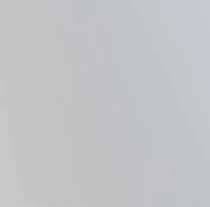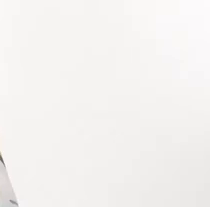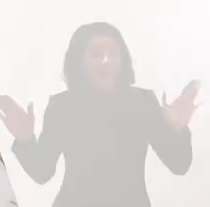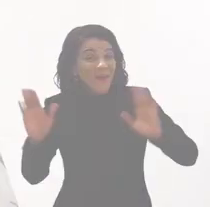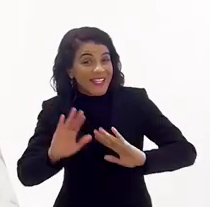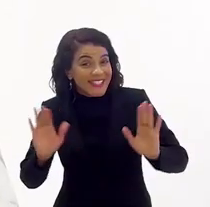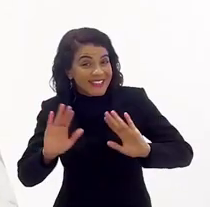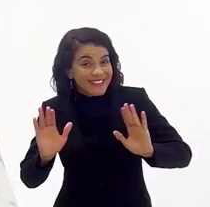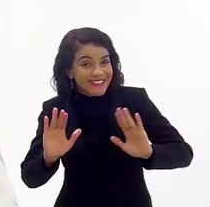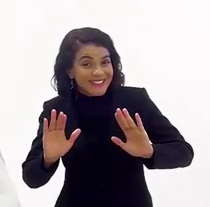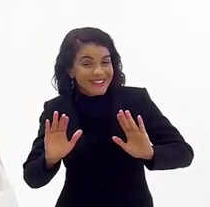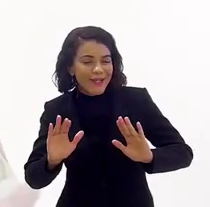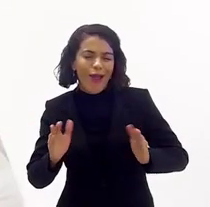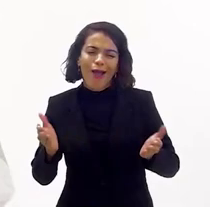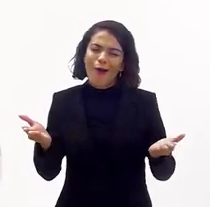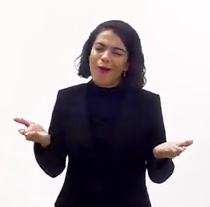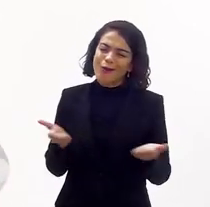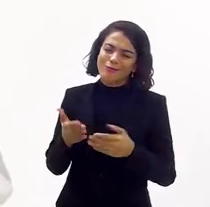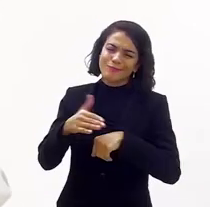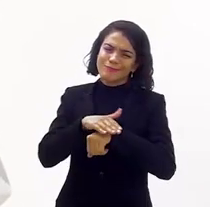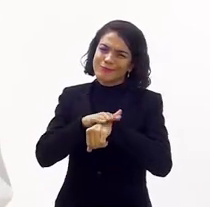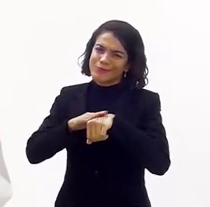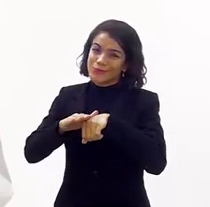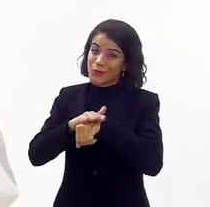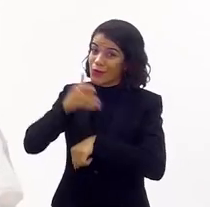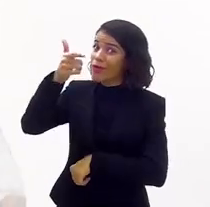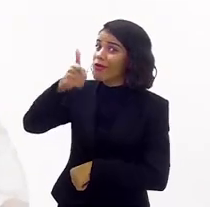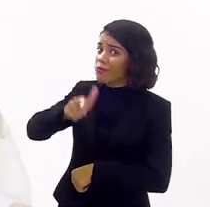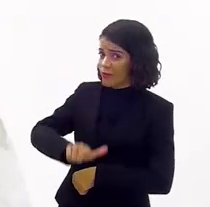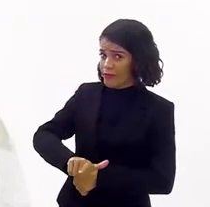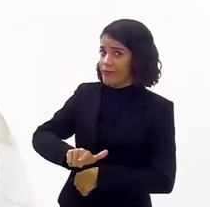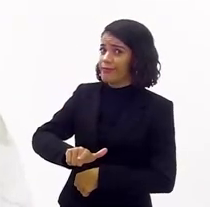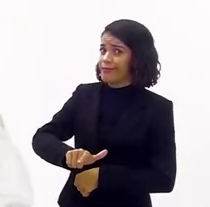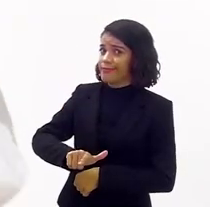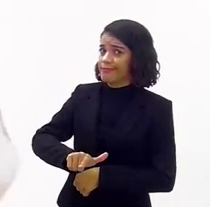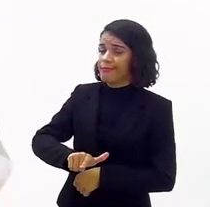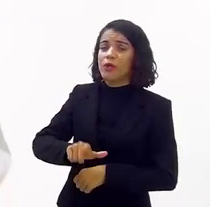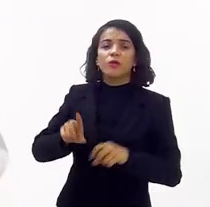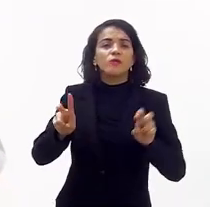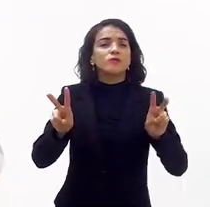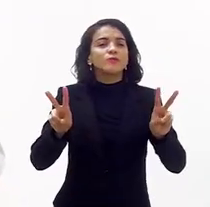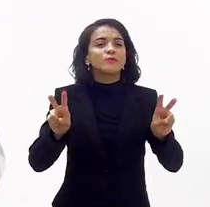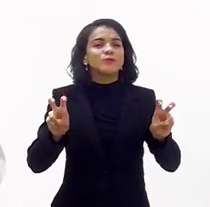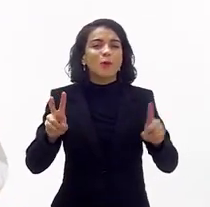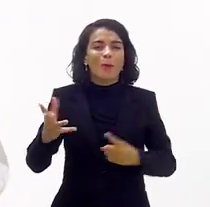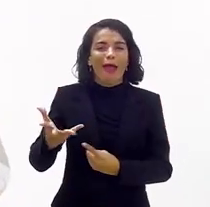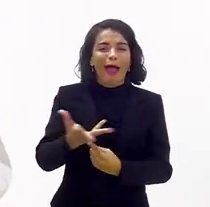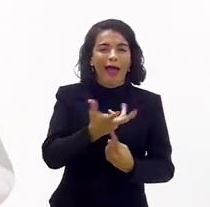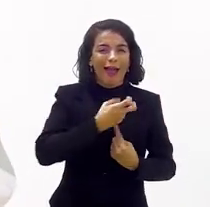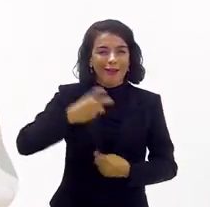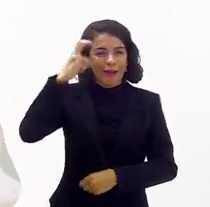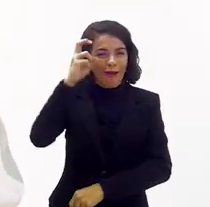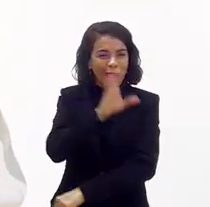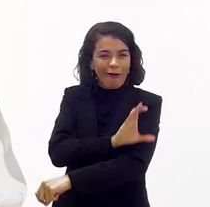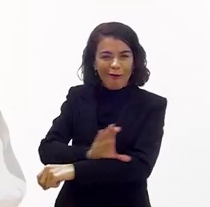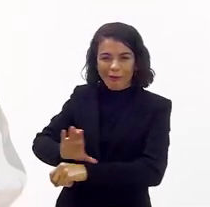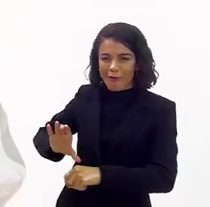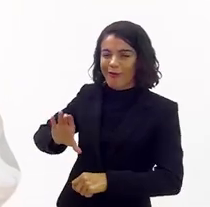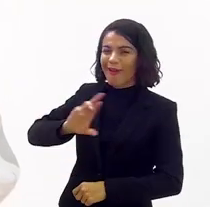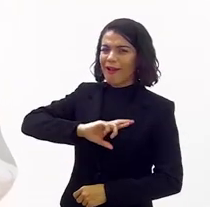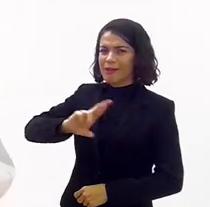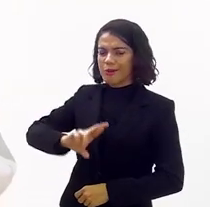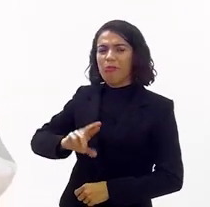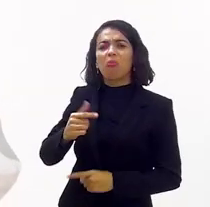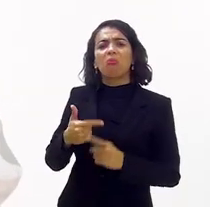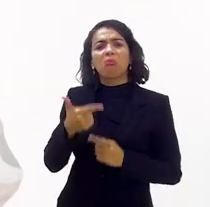Oi, nós hoje vamos conversar de novo sobre arte, cultura e